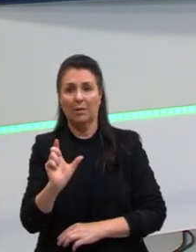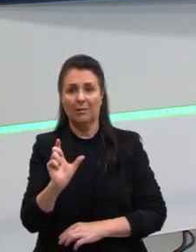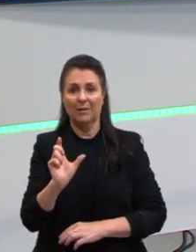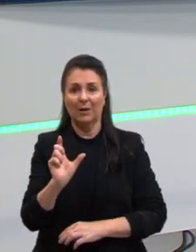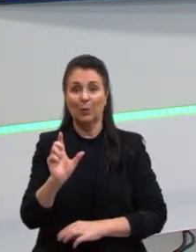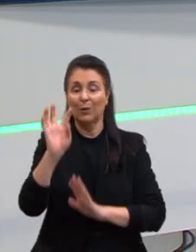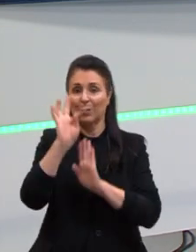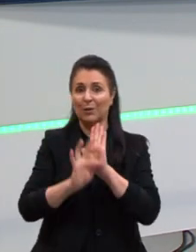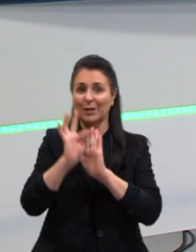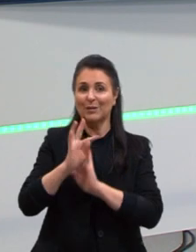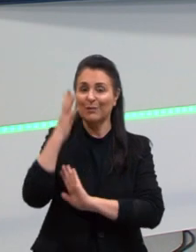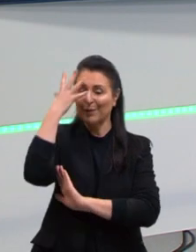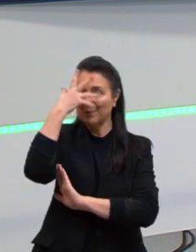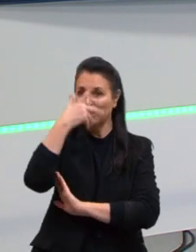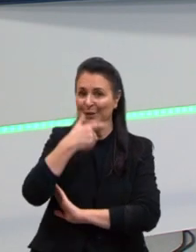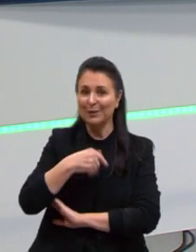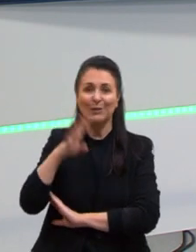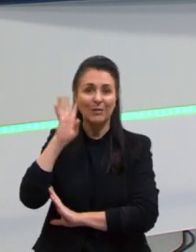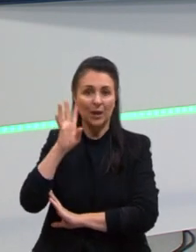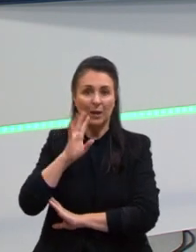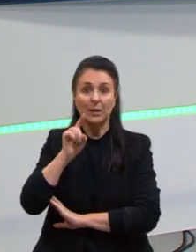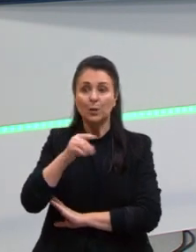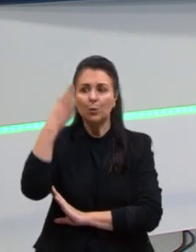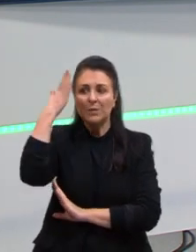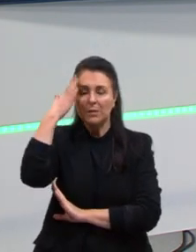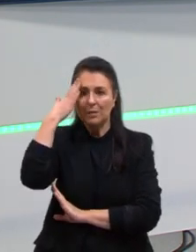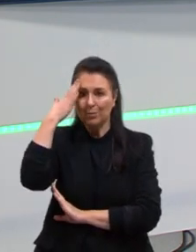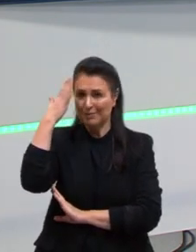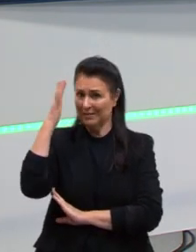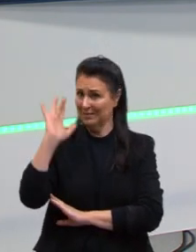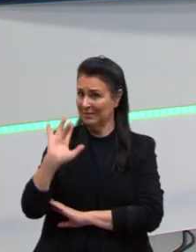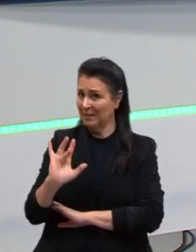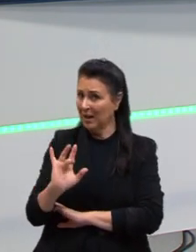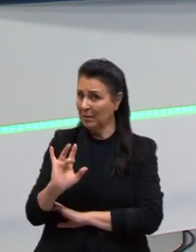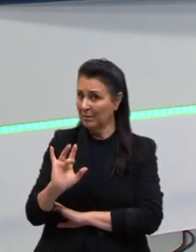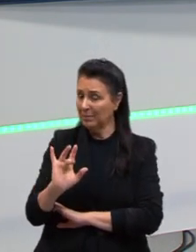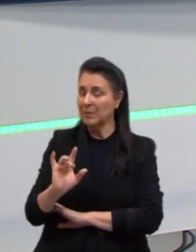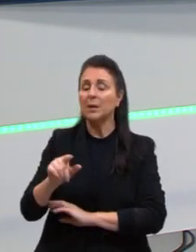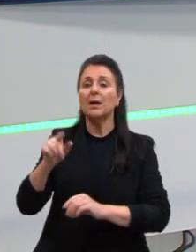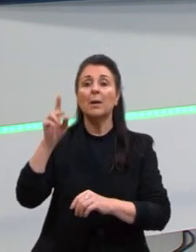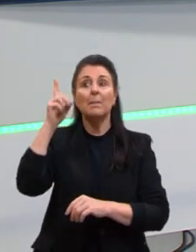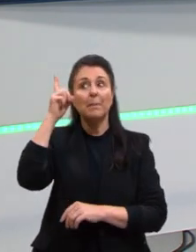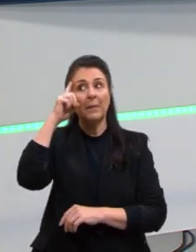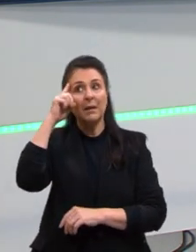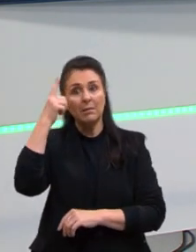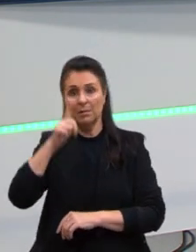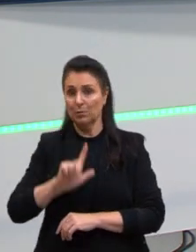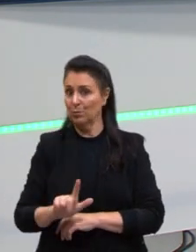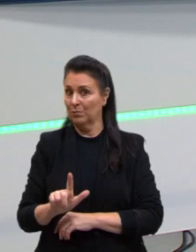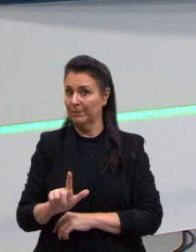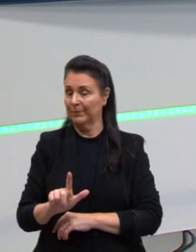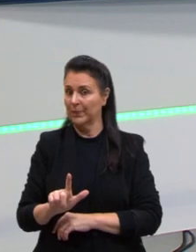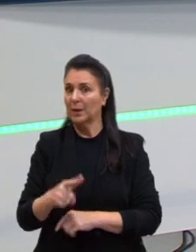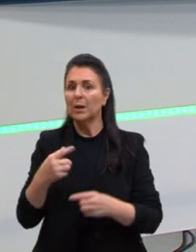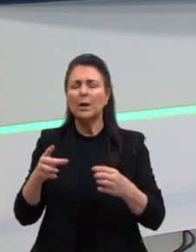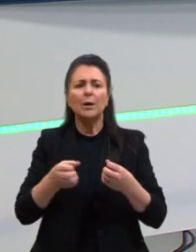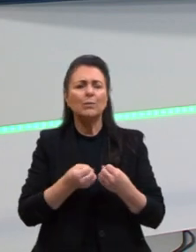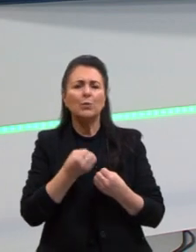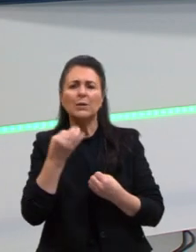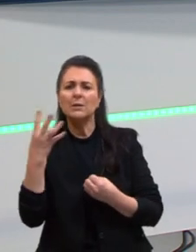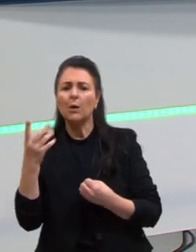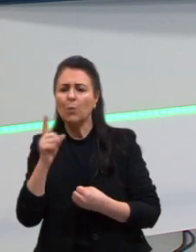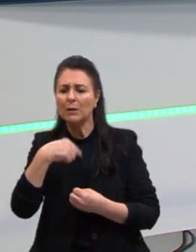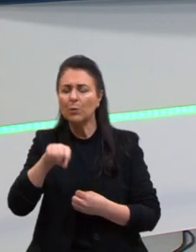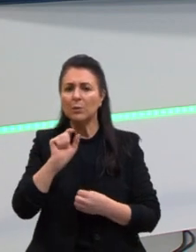rico. Se você não tem certeza absoluta, repense. E repense sobre quais são as outras